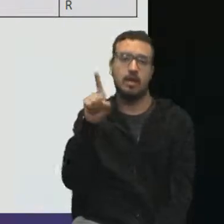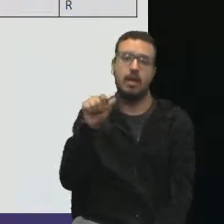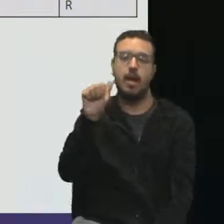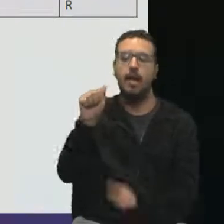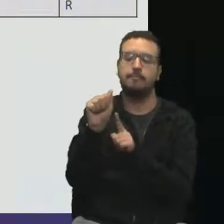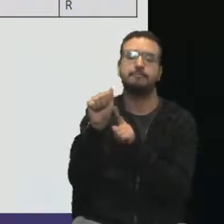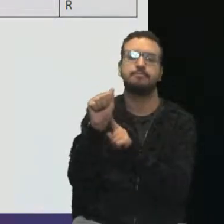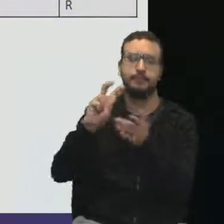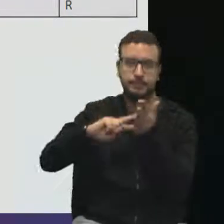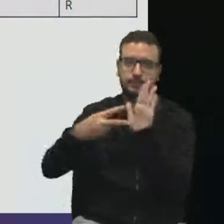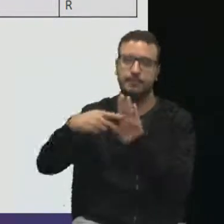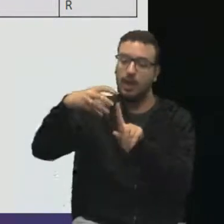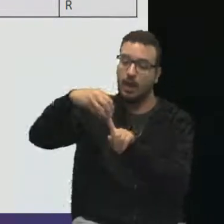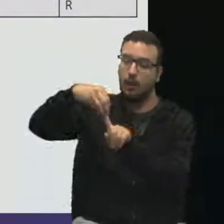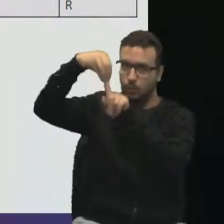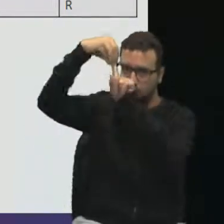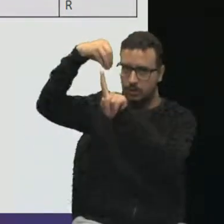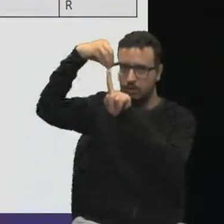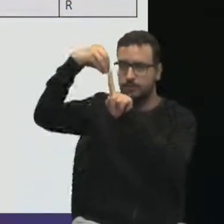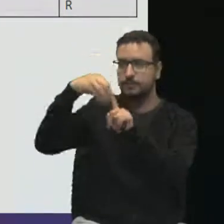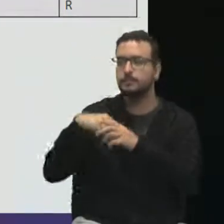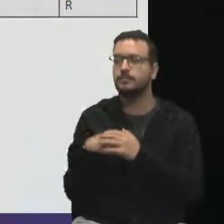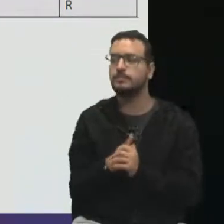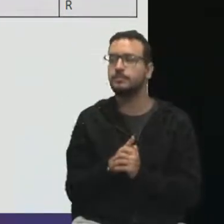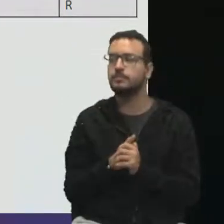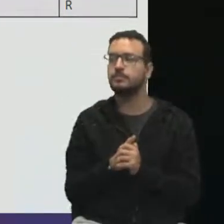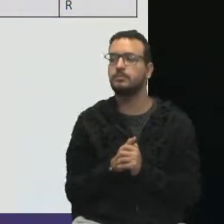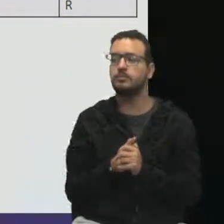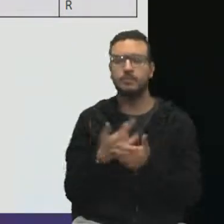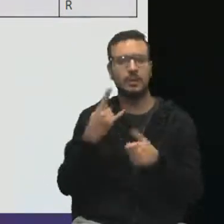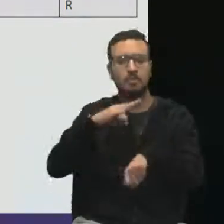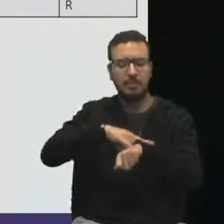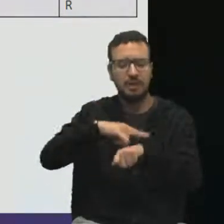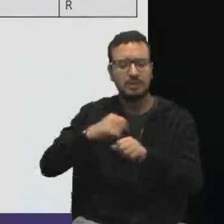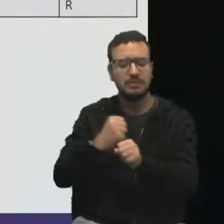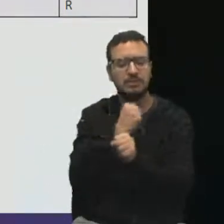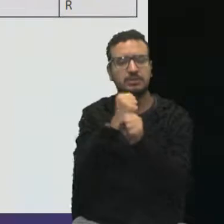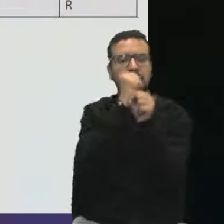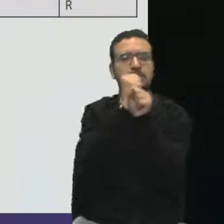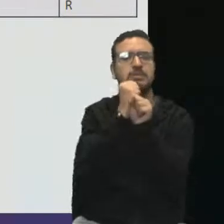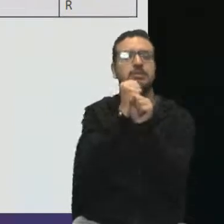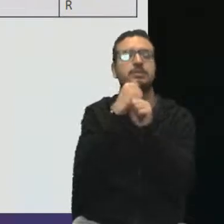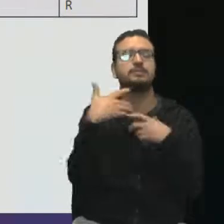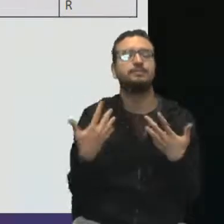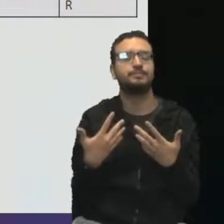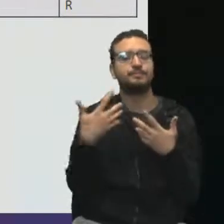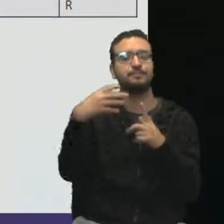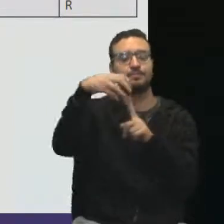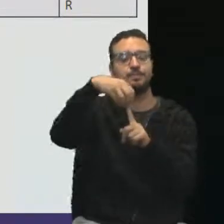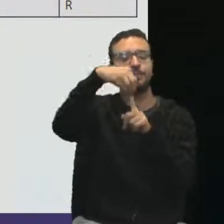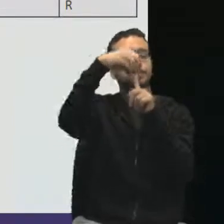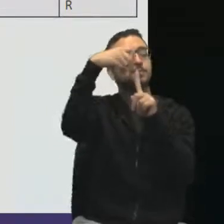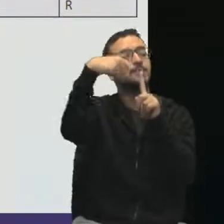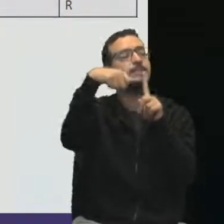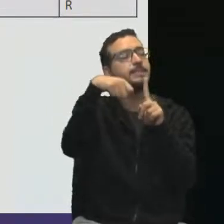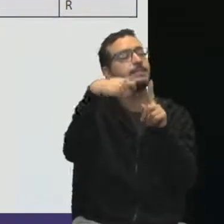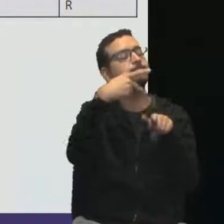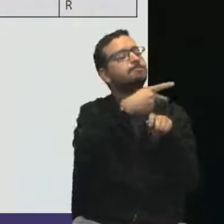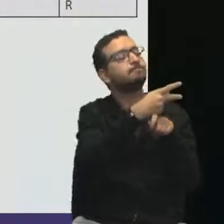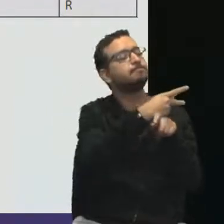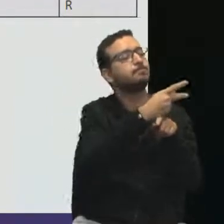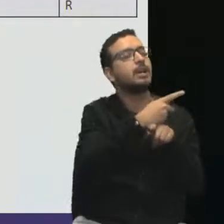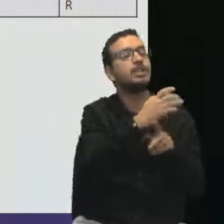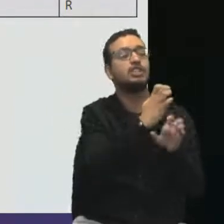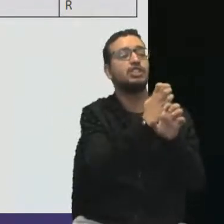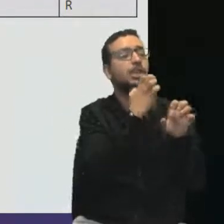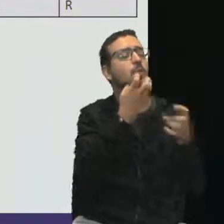Líder, mestre de obras. Para construir o banheiro, essa autoridade precisa consultar os engenheiros. Como é que